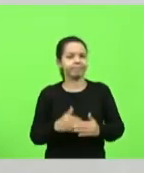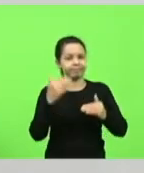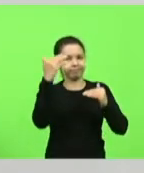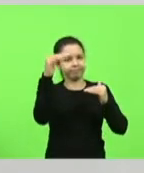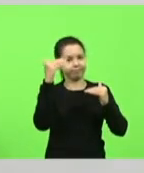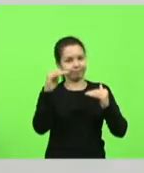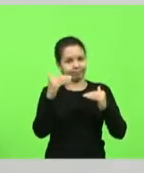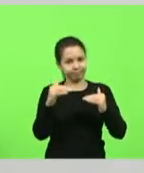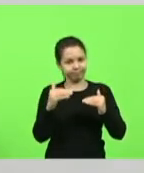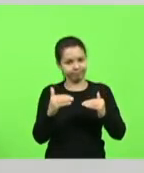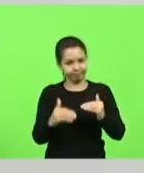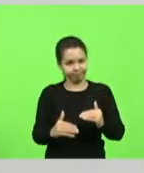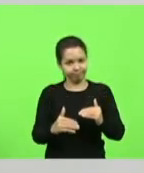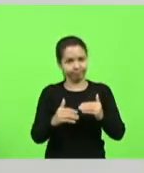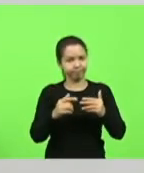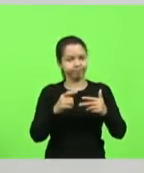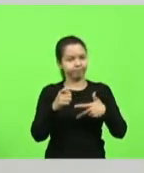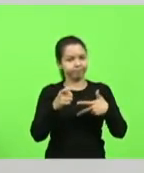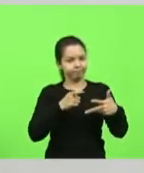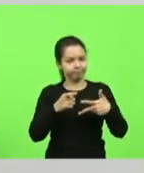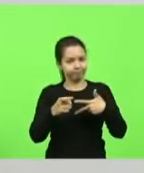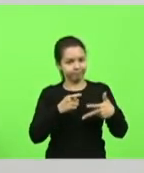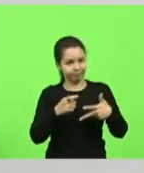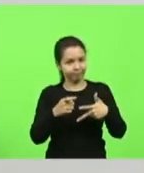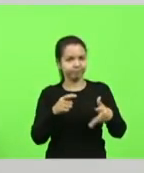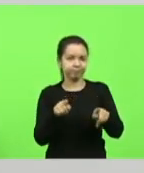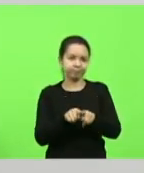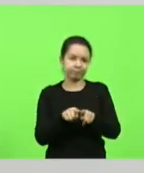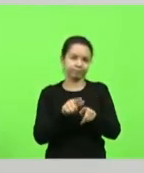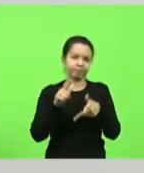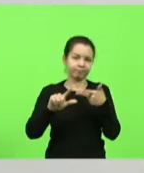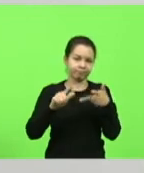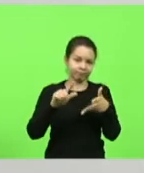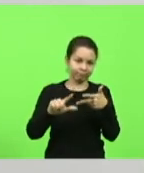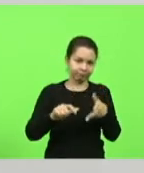tanto do executivo quanto do legislativo